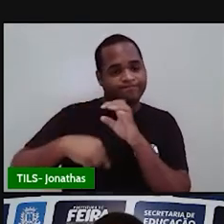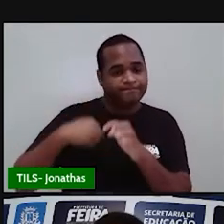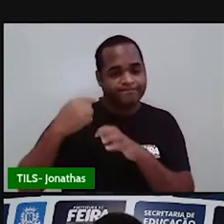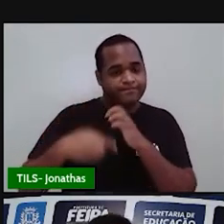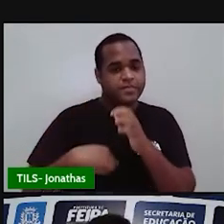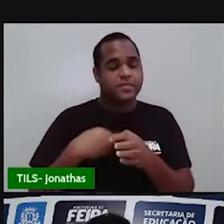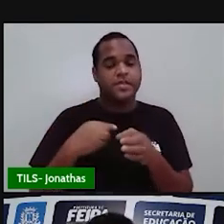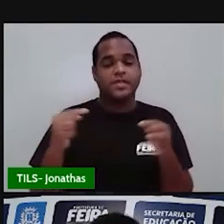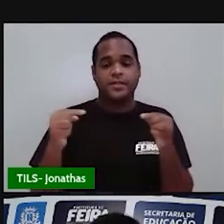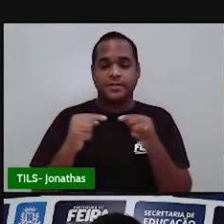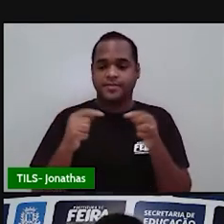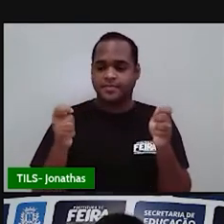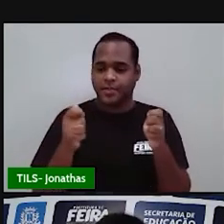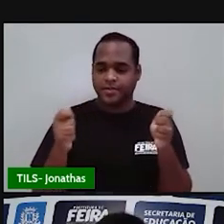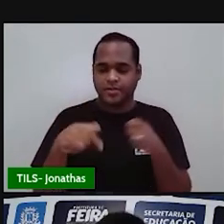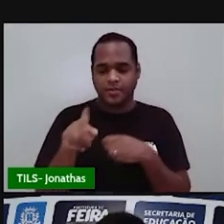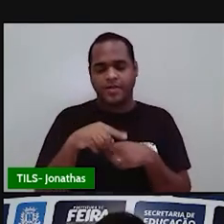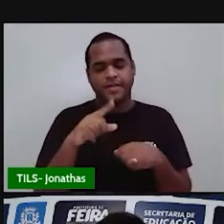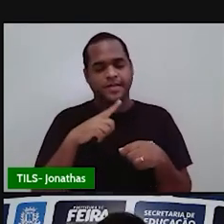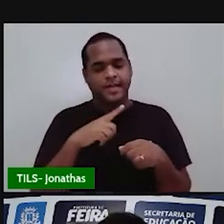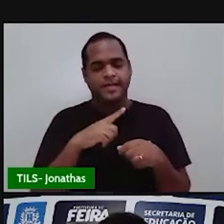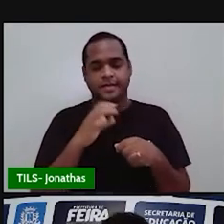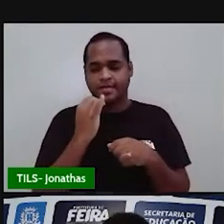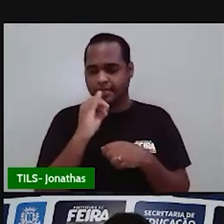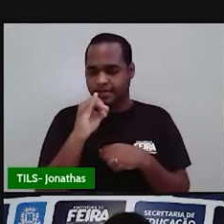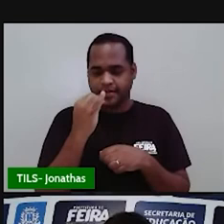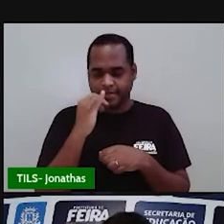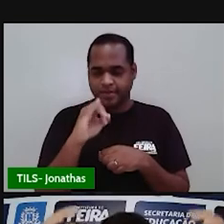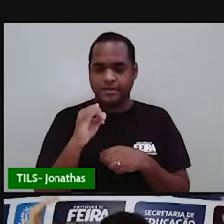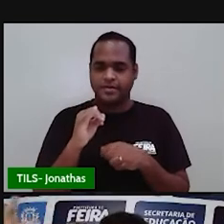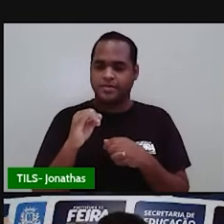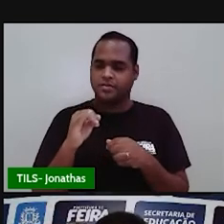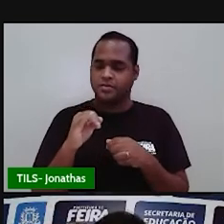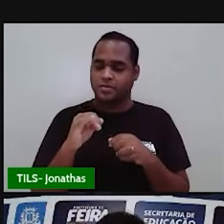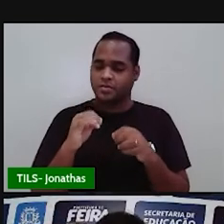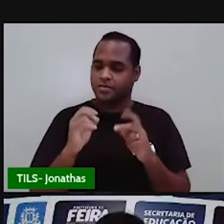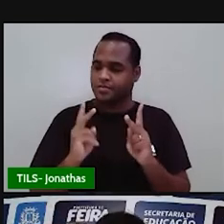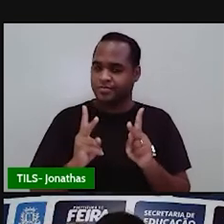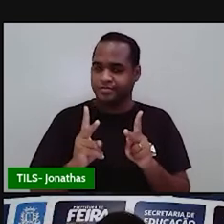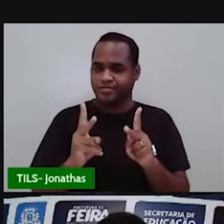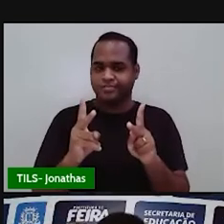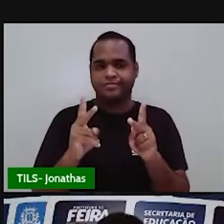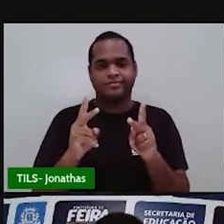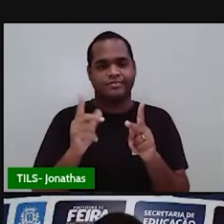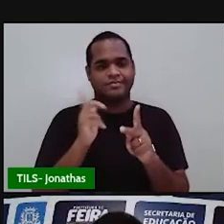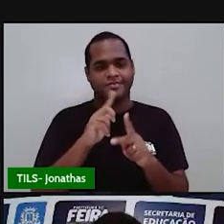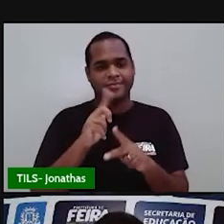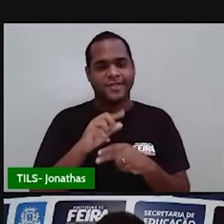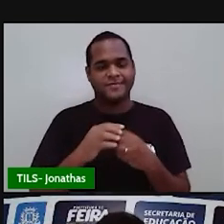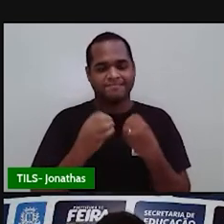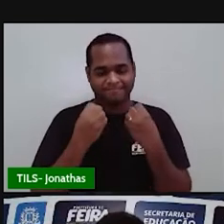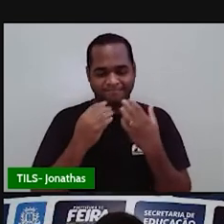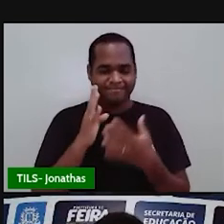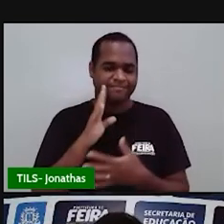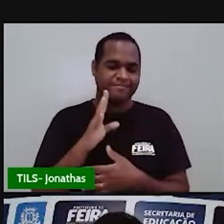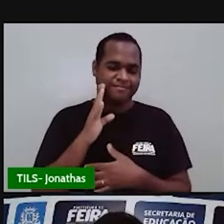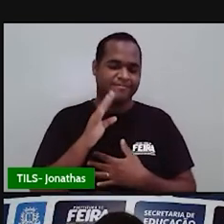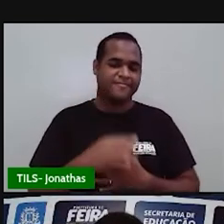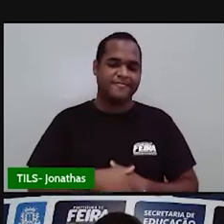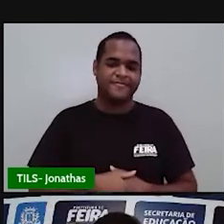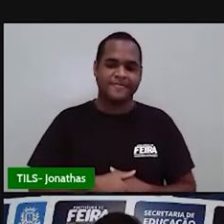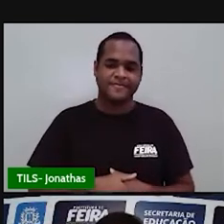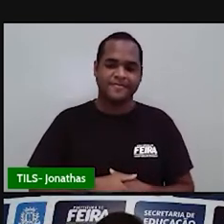isso faz com que a gente possa ter energia elétrica por muito mais tempo. Olha só que bacana, né?